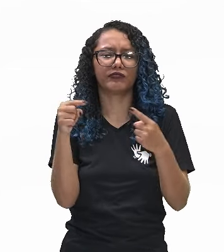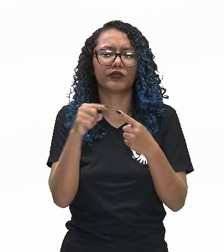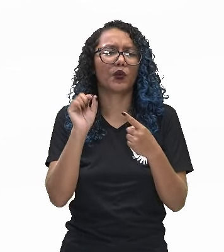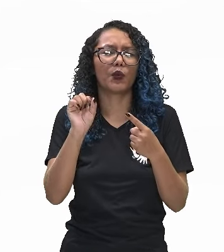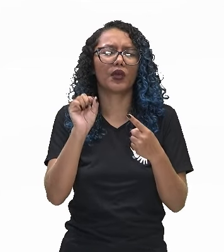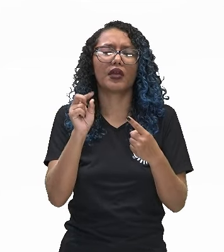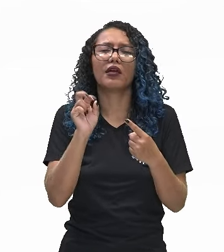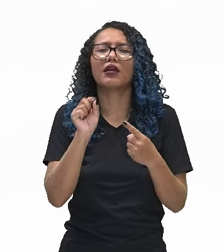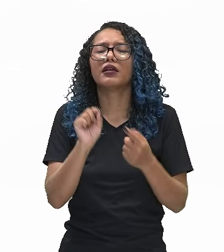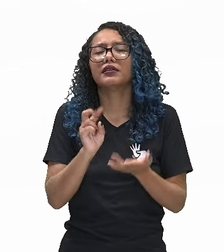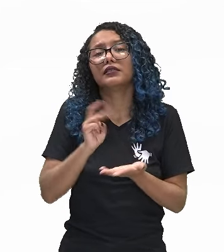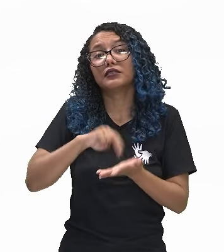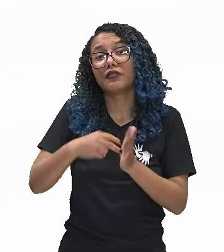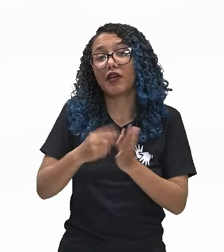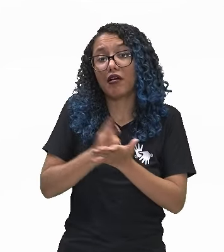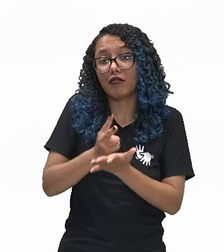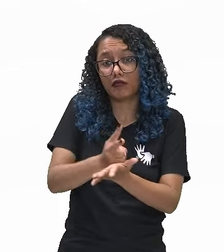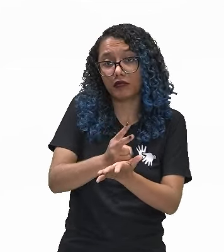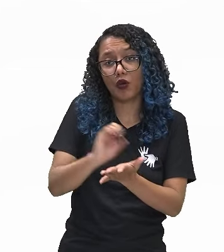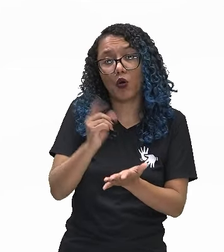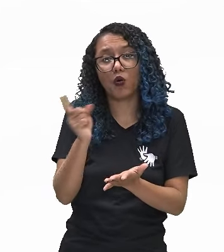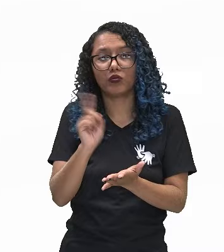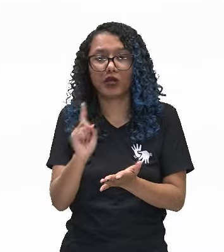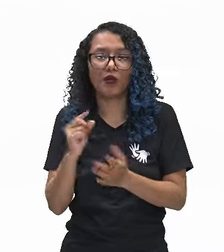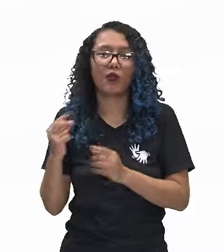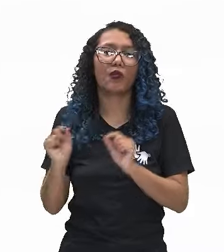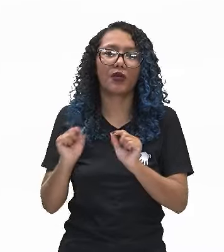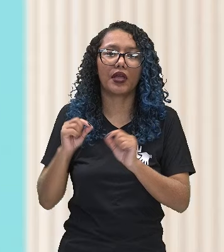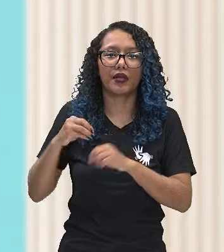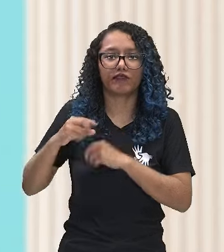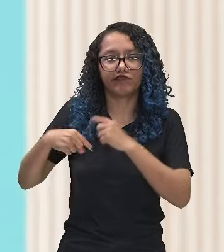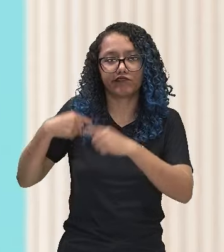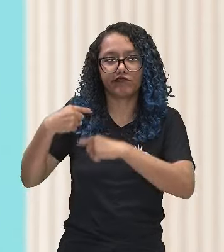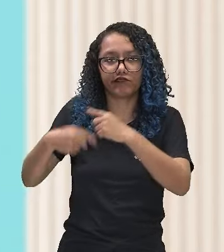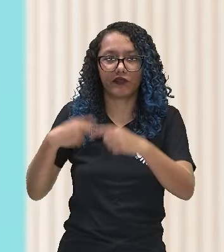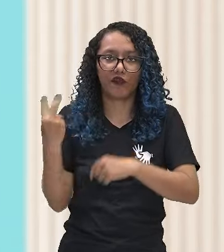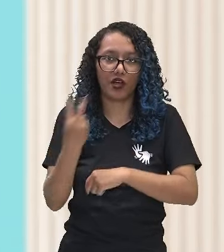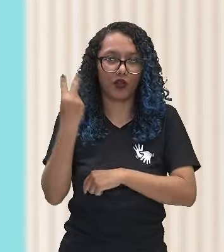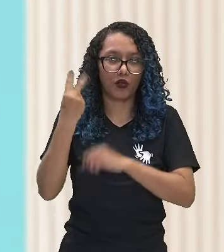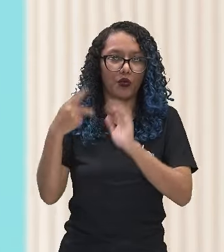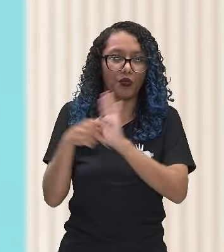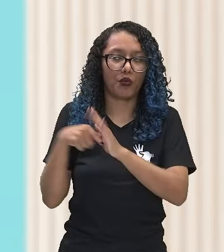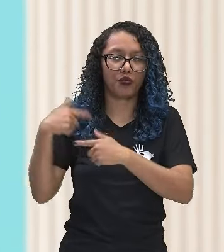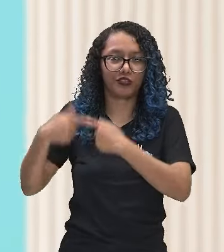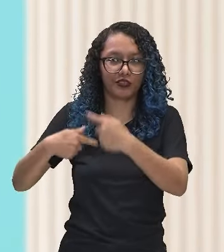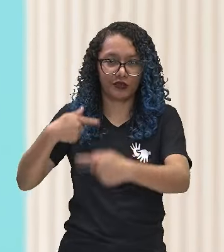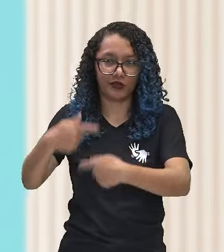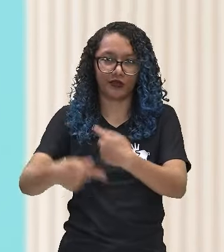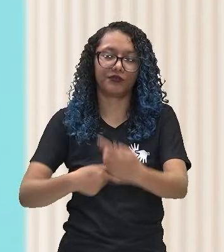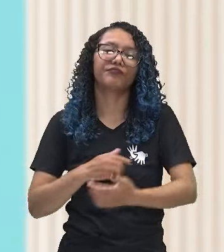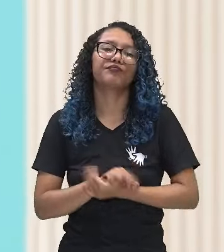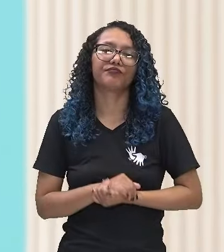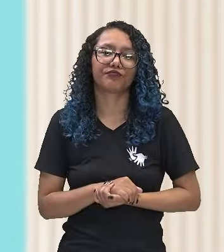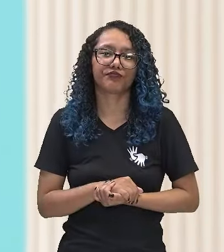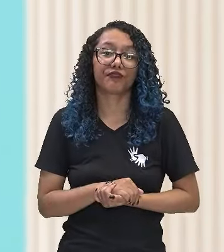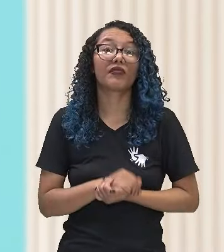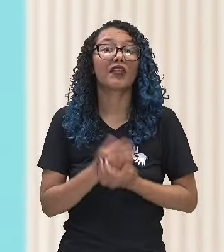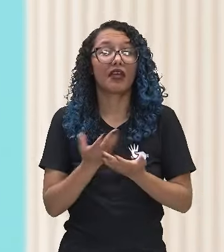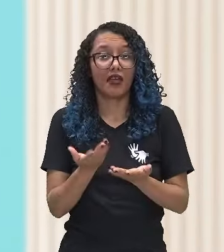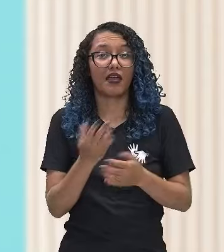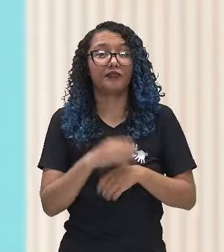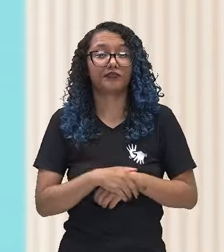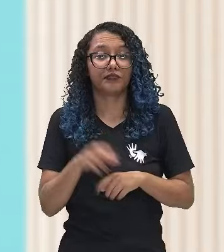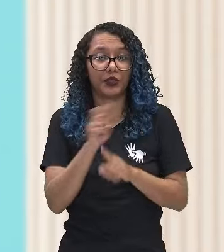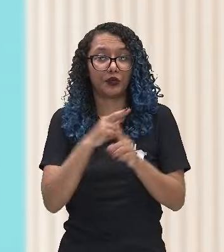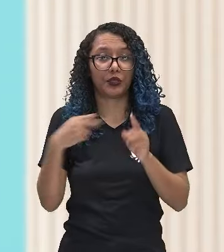e à descontinuidade dos valores intrageracionais. Muito bem, então essa daí é a visão da geracional, né,